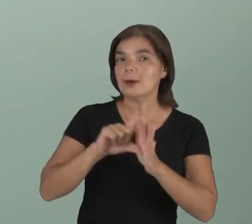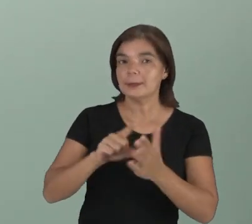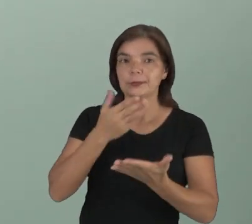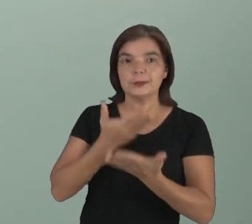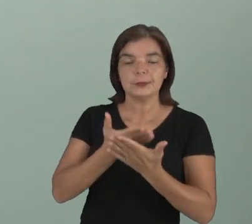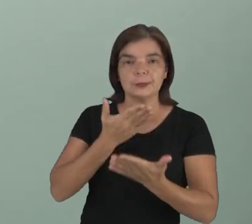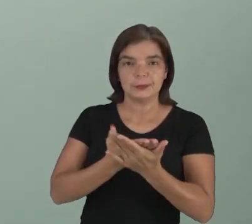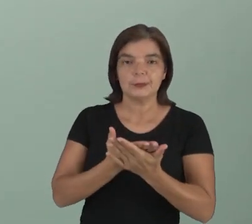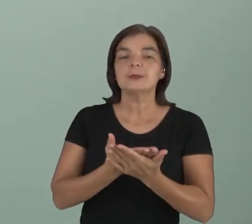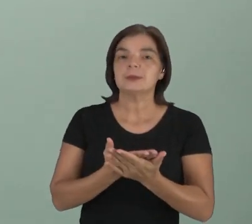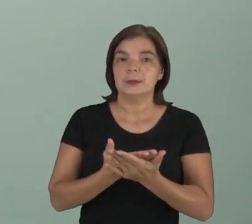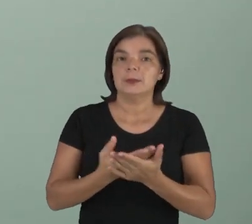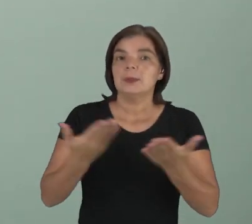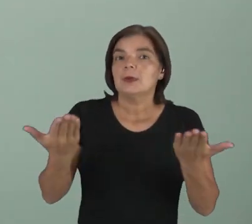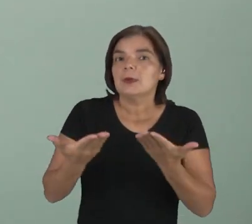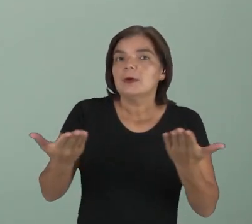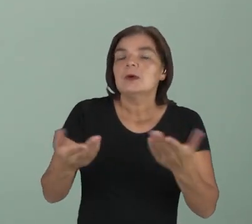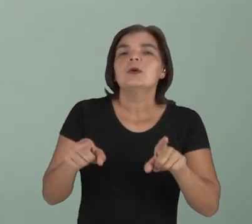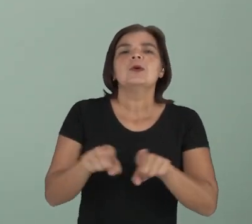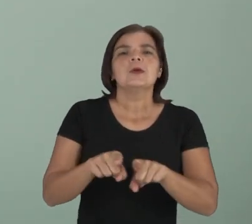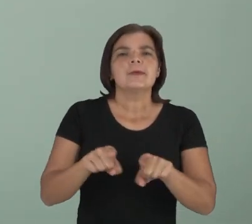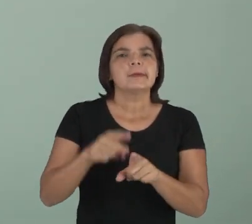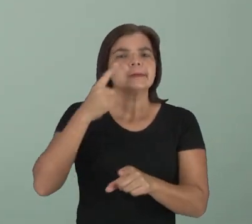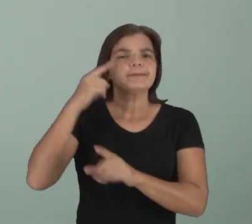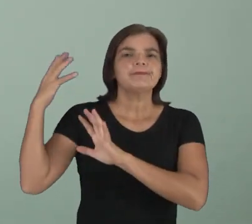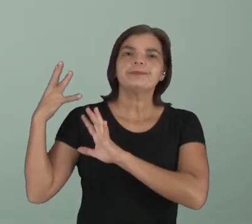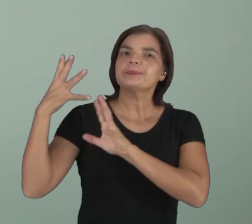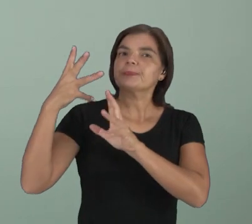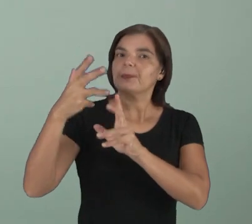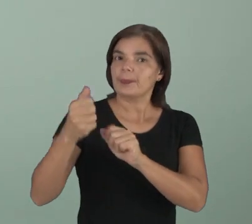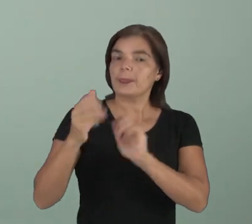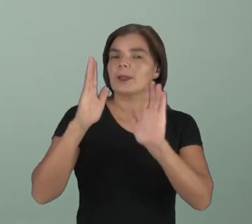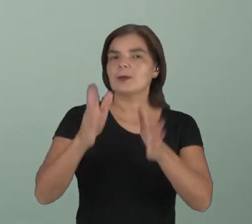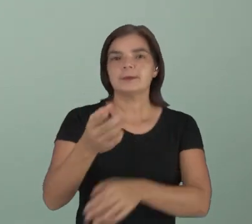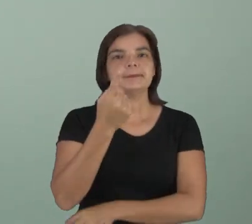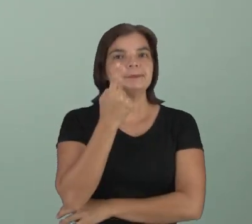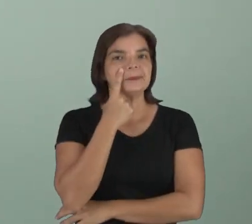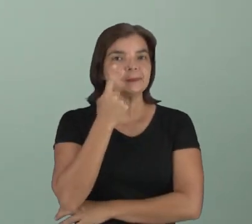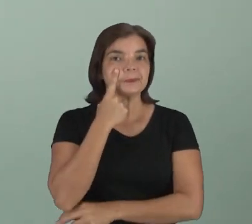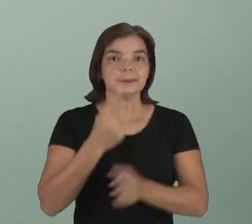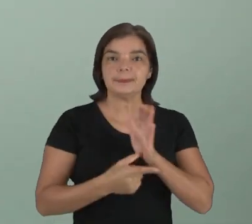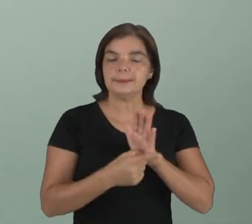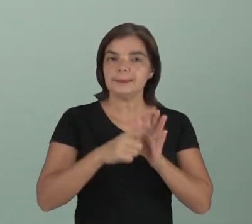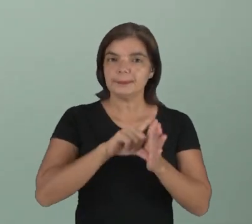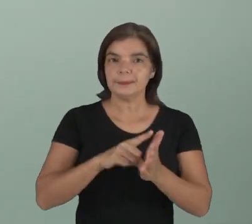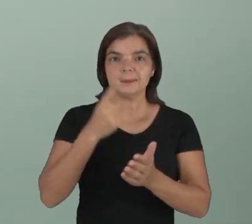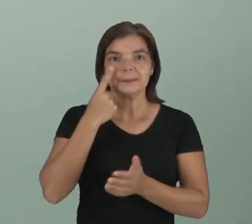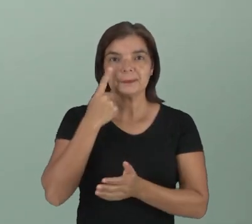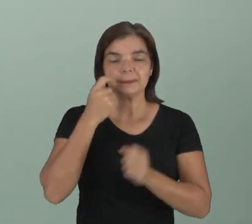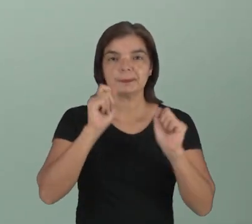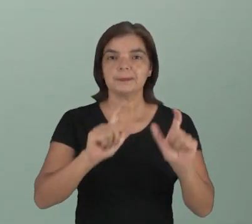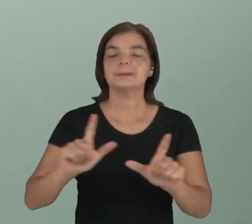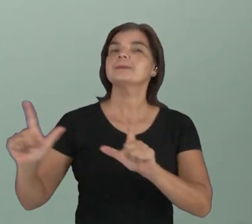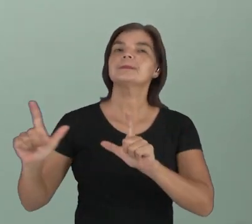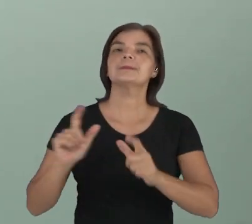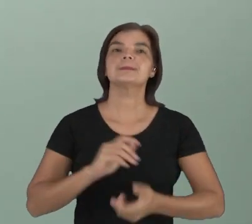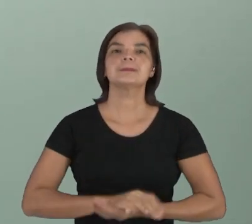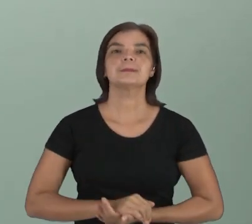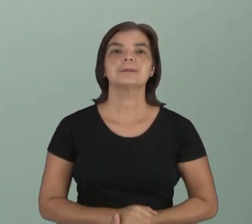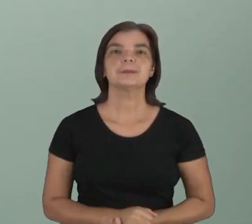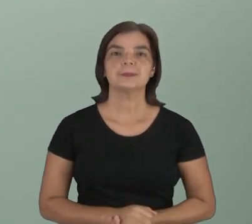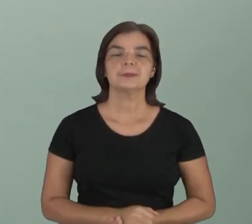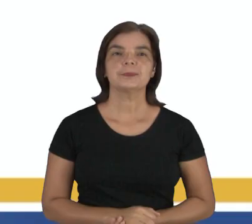trabalharmos a nossa aula de hoje, nós iremos retomar aquilo que nós já vimos anteriormente. Observe o slide.